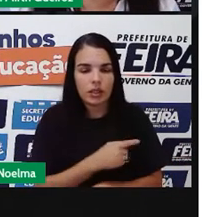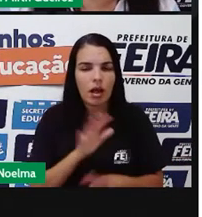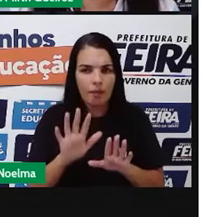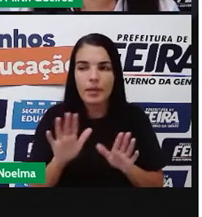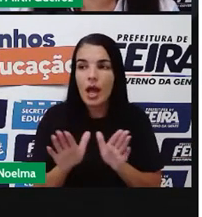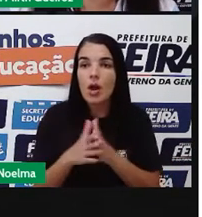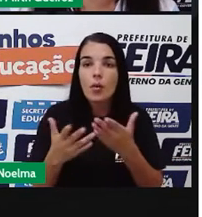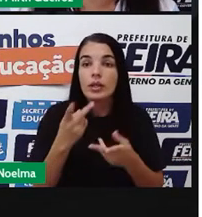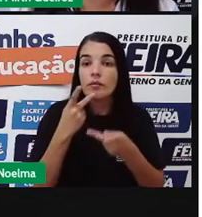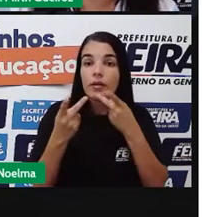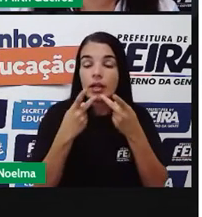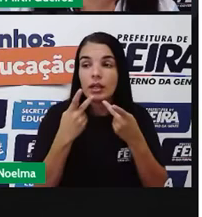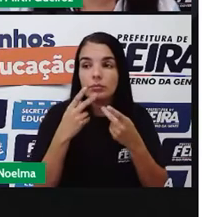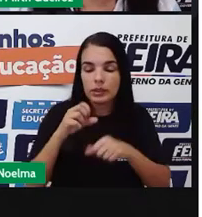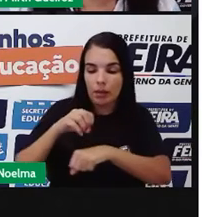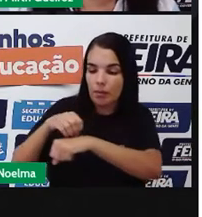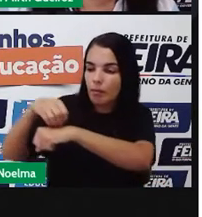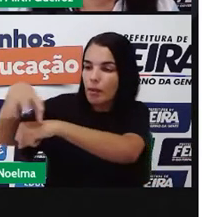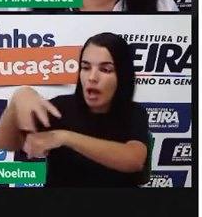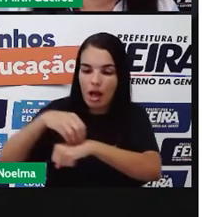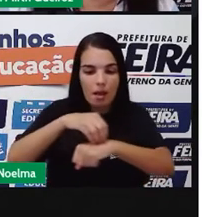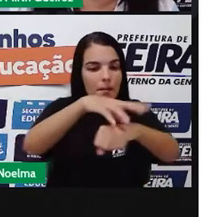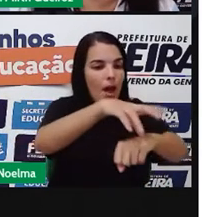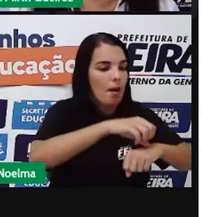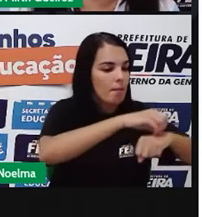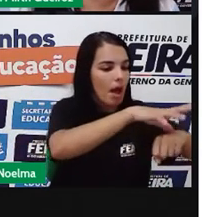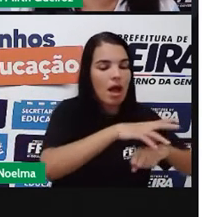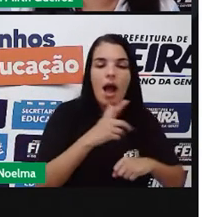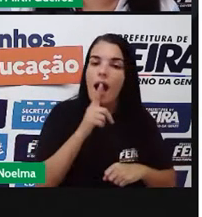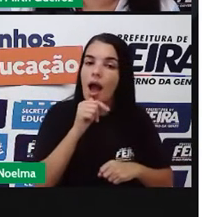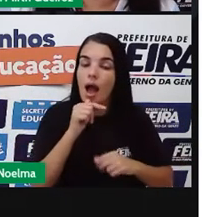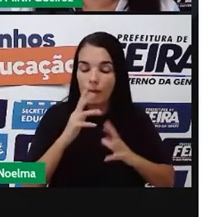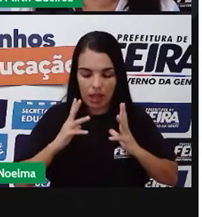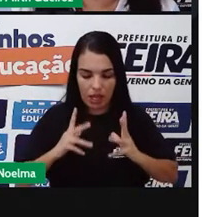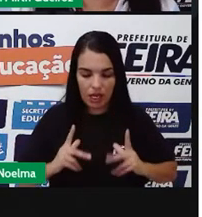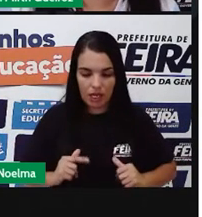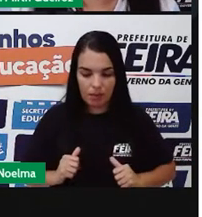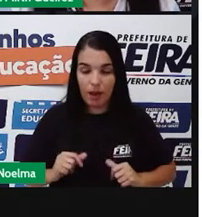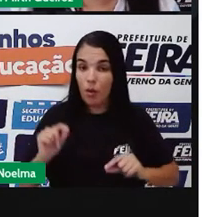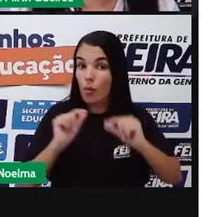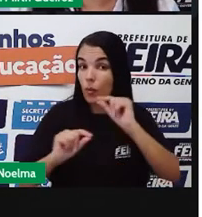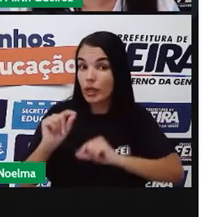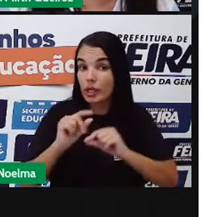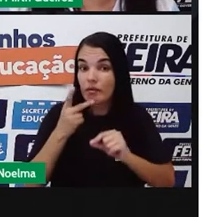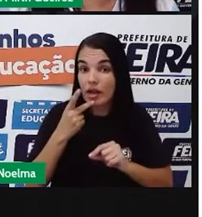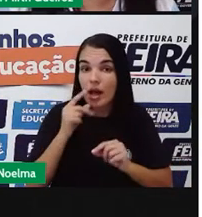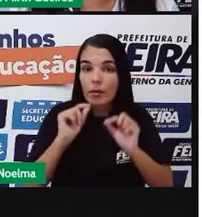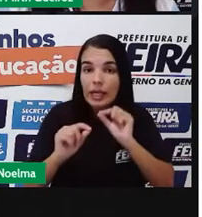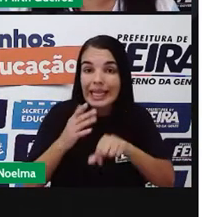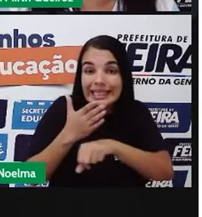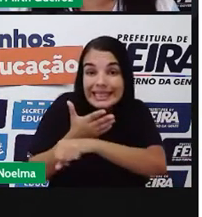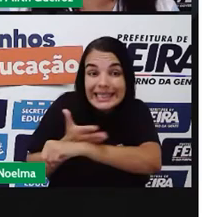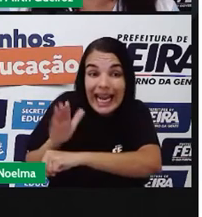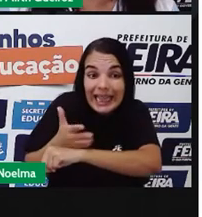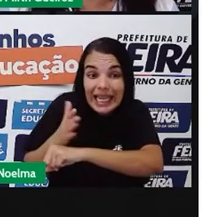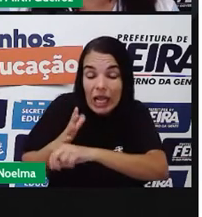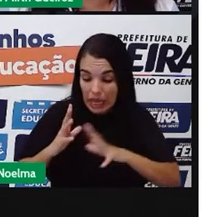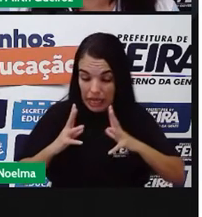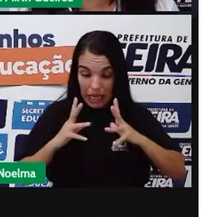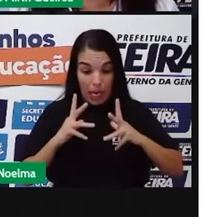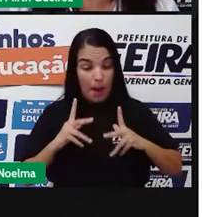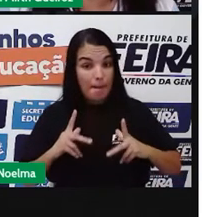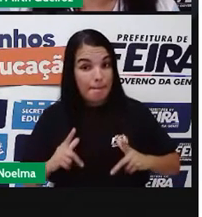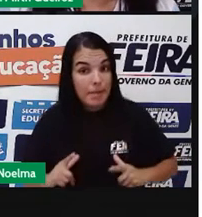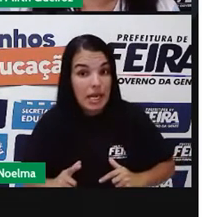abastecimento de água potável, estamos nos referindo ao tratamento e distribuição de água de